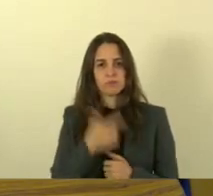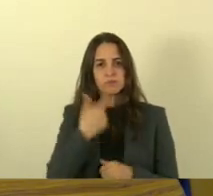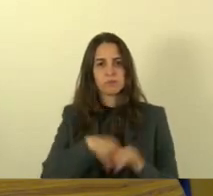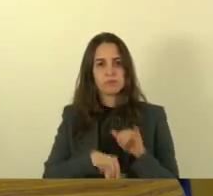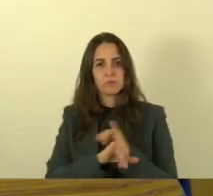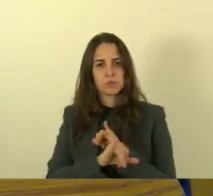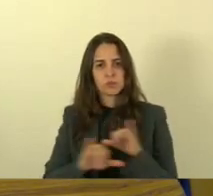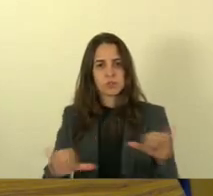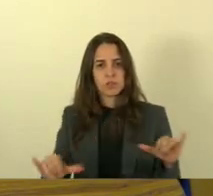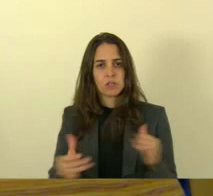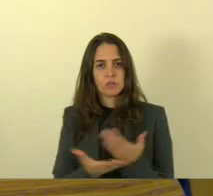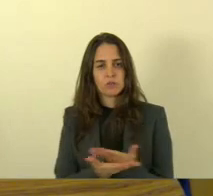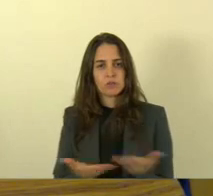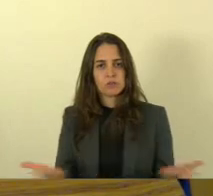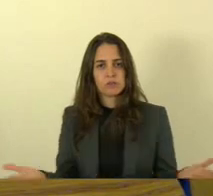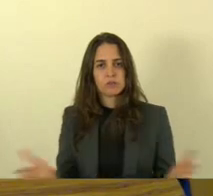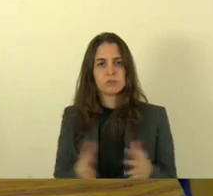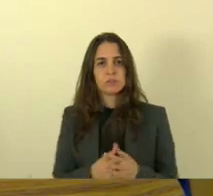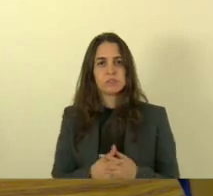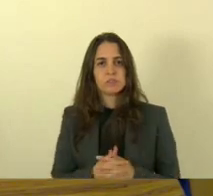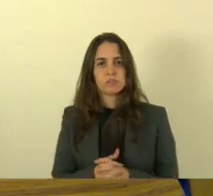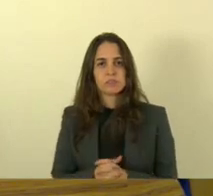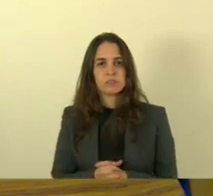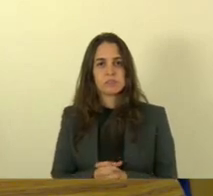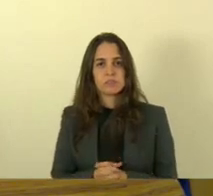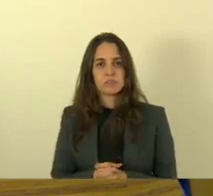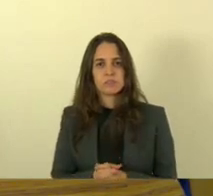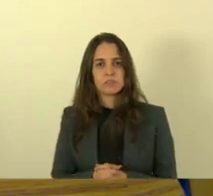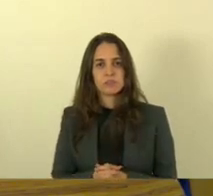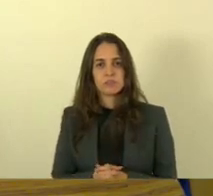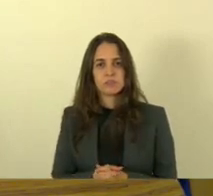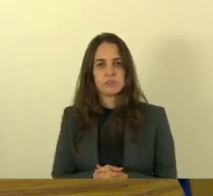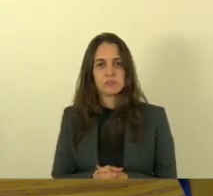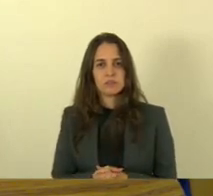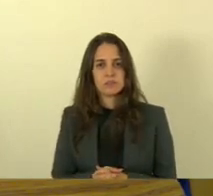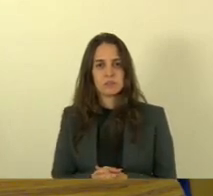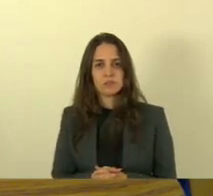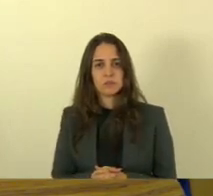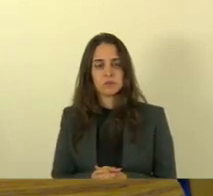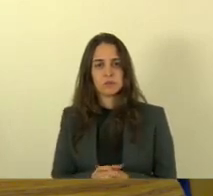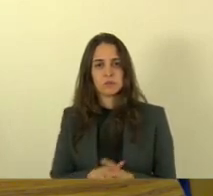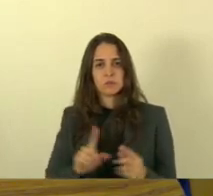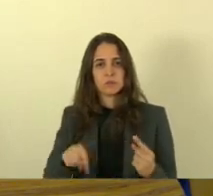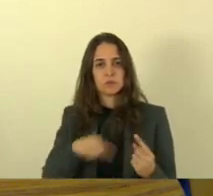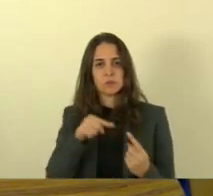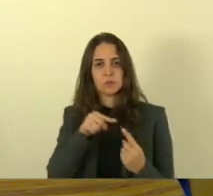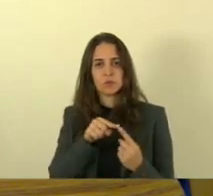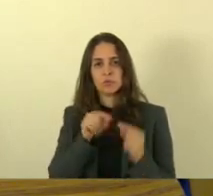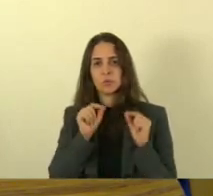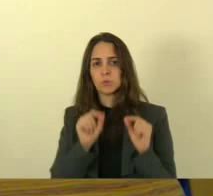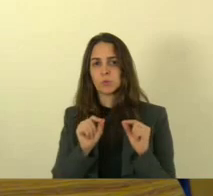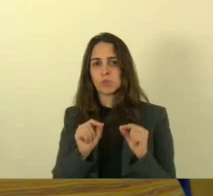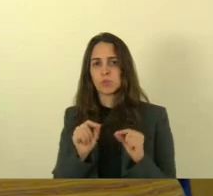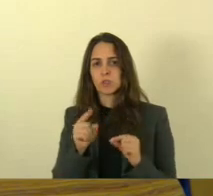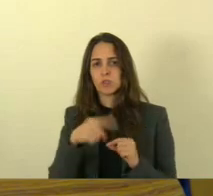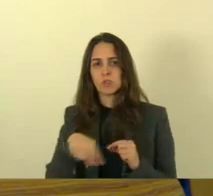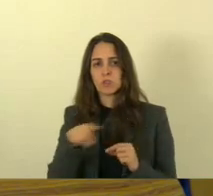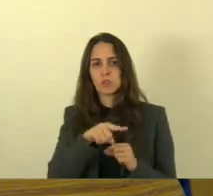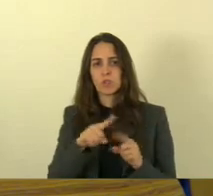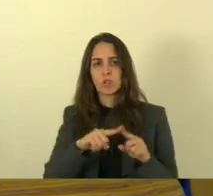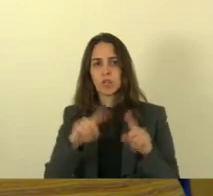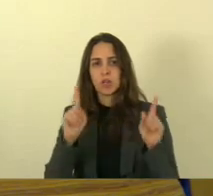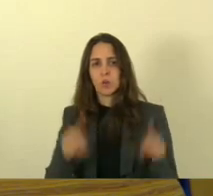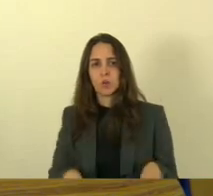senhores e as senhoras que o nosso objetivo aqui é que vocês sejam nomeados